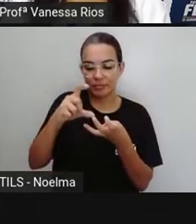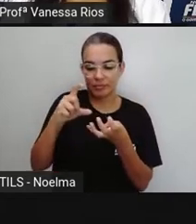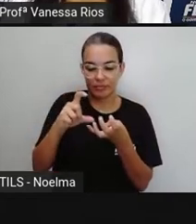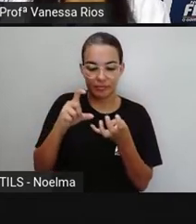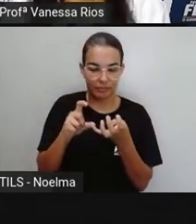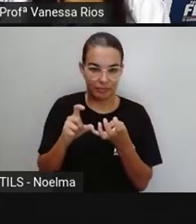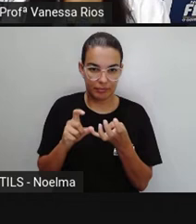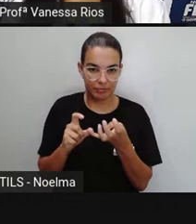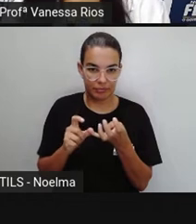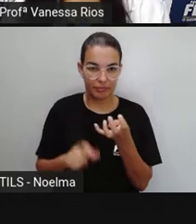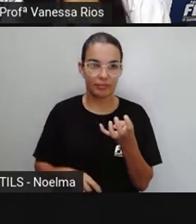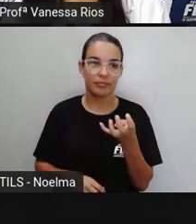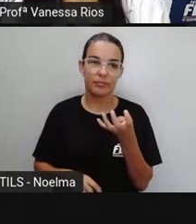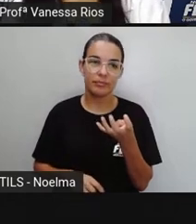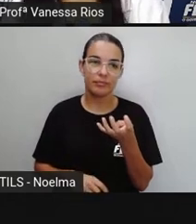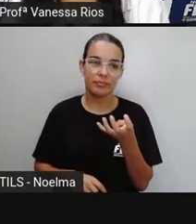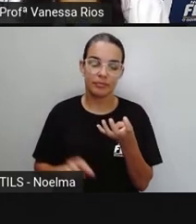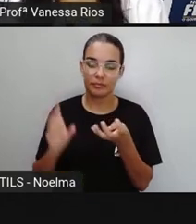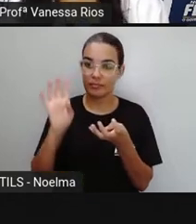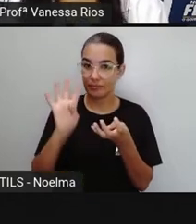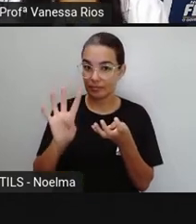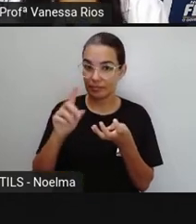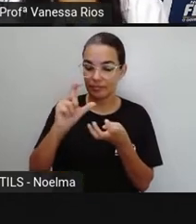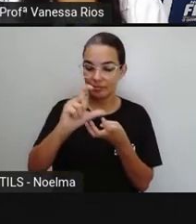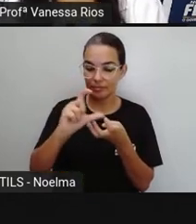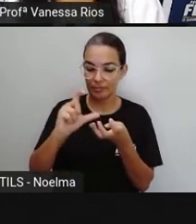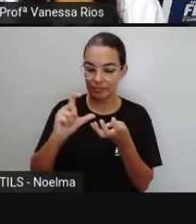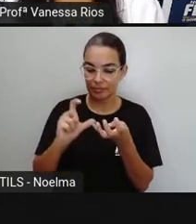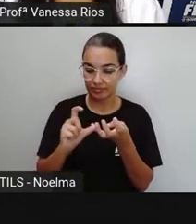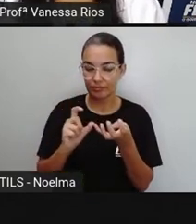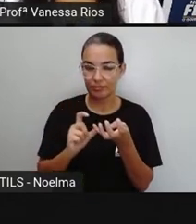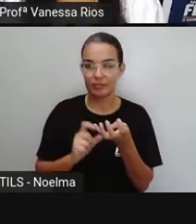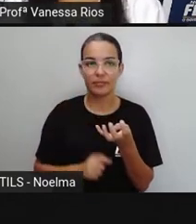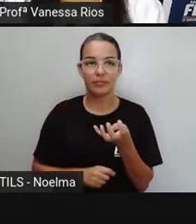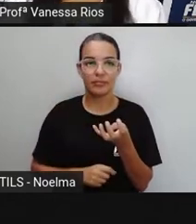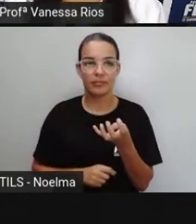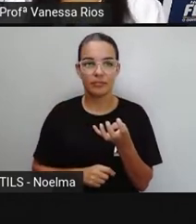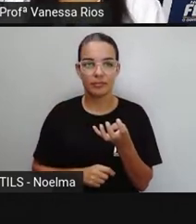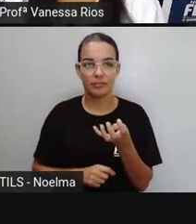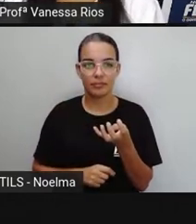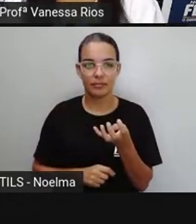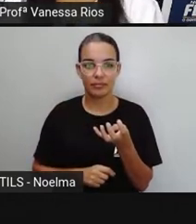abacaxi é uma palavra que possui quatro sílabas.